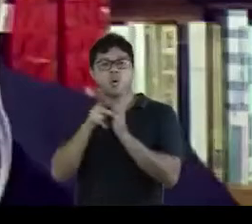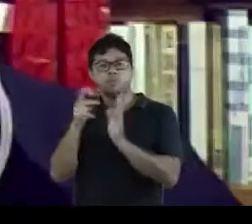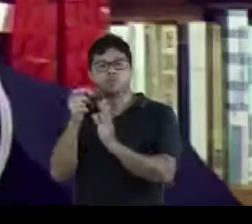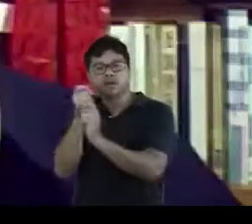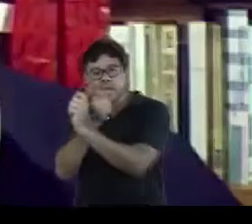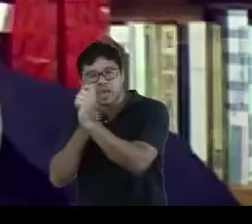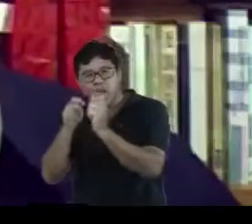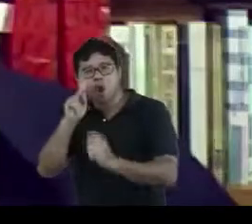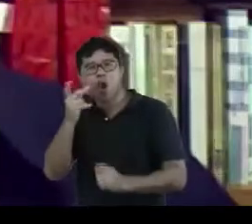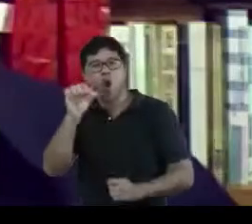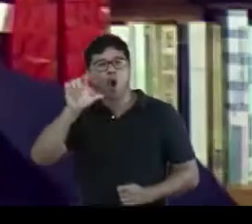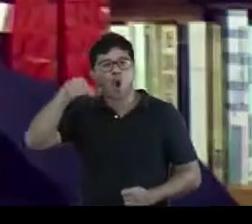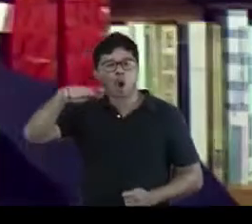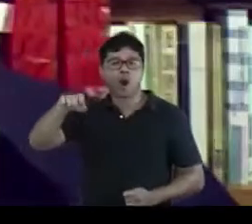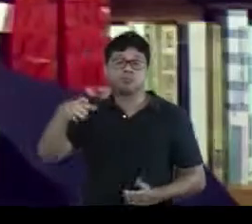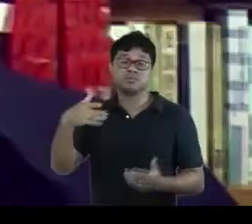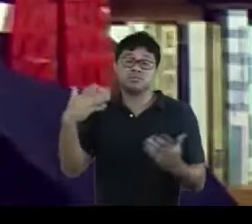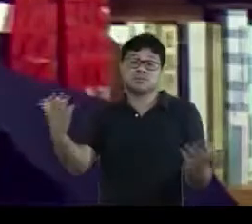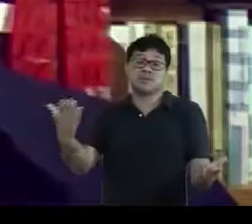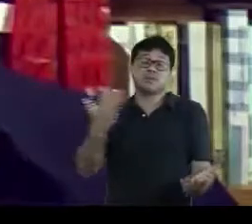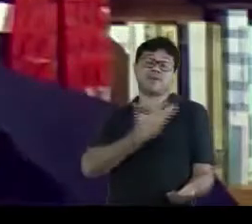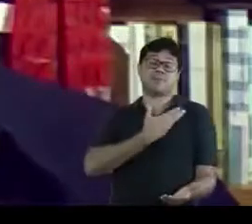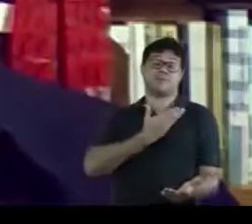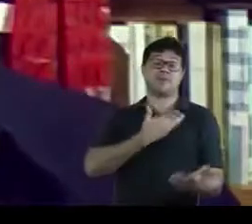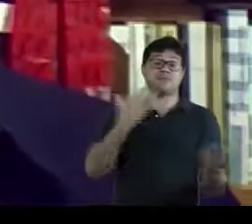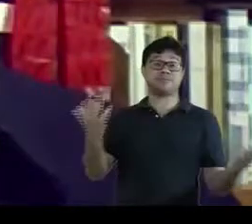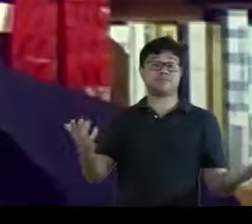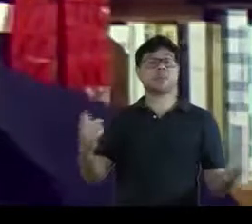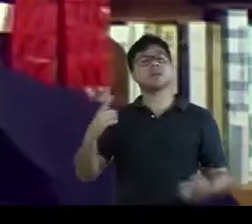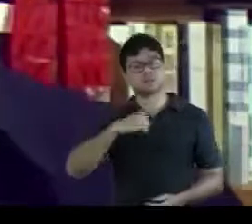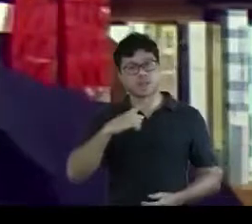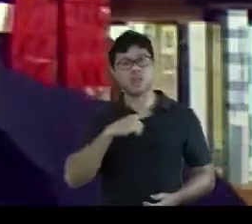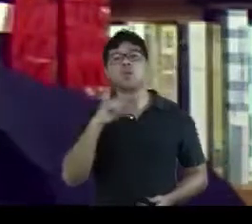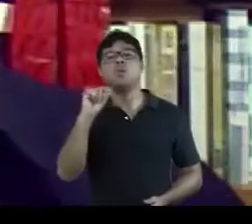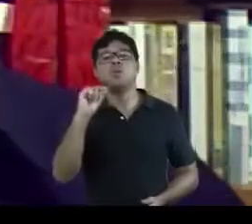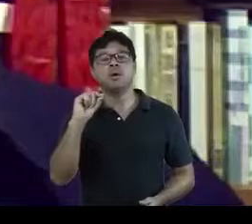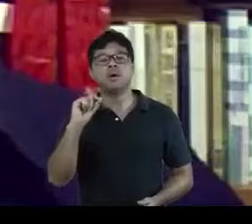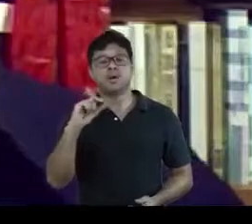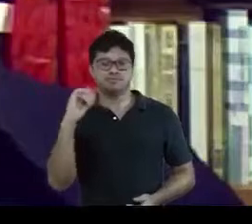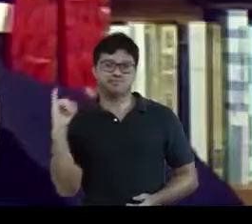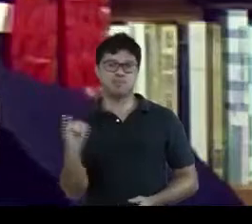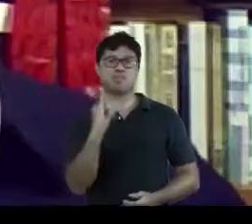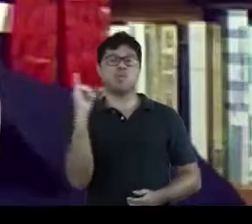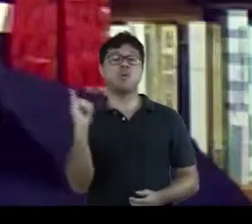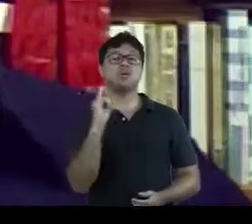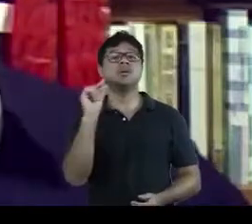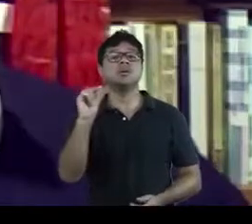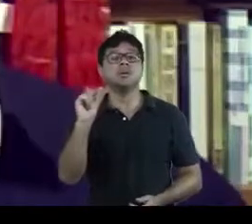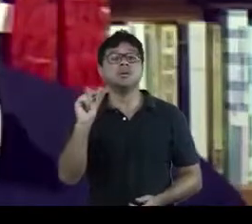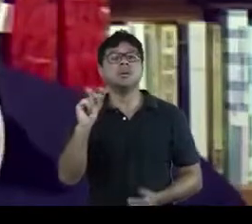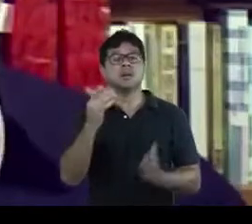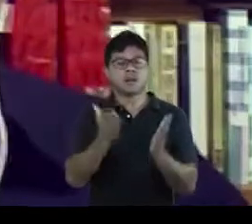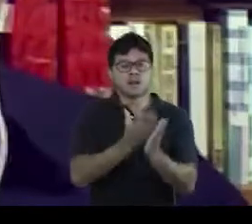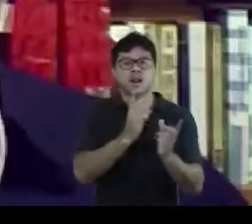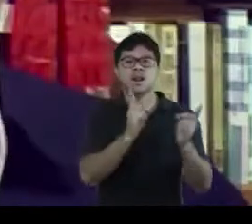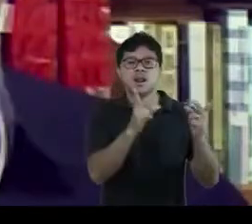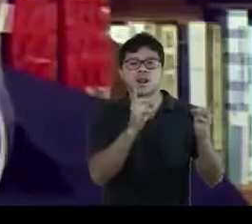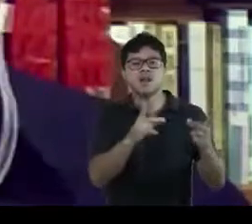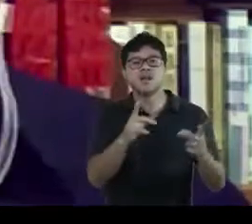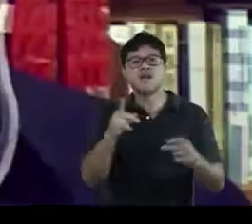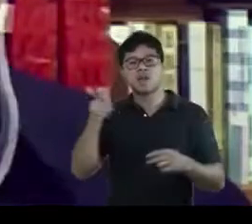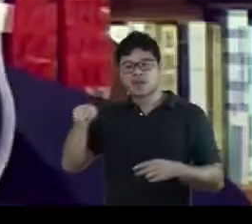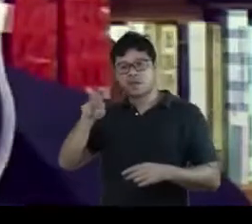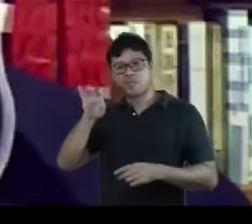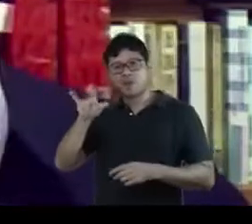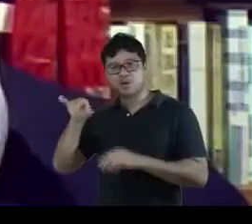elementar, meu caro Fabiano, temos, então, a importância desse livreiro belga